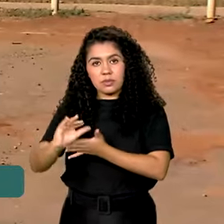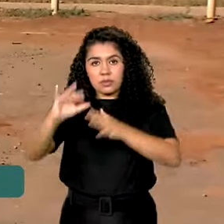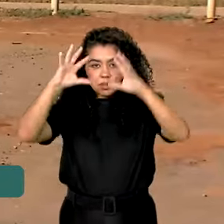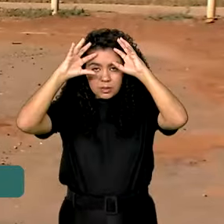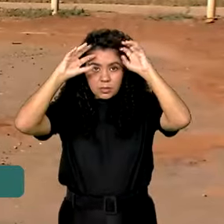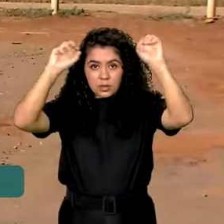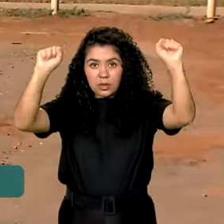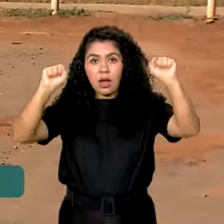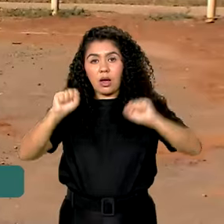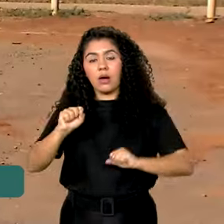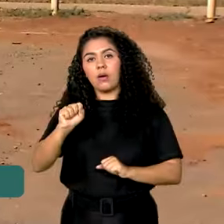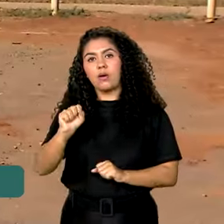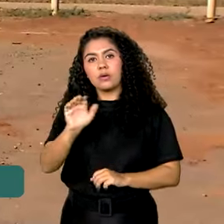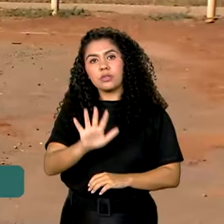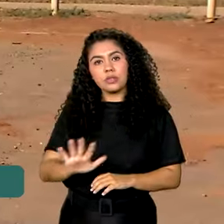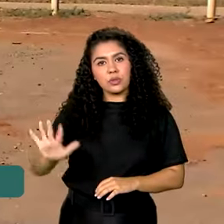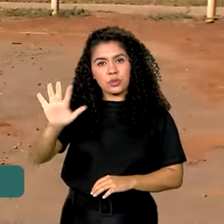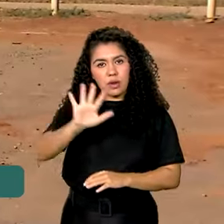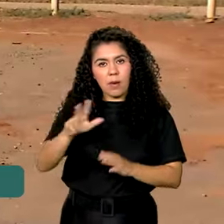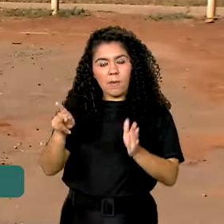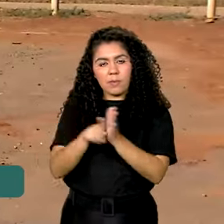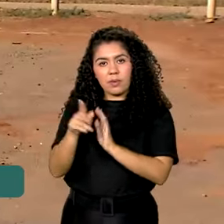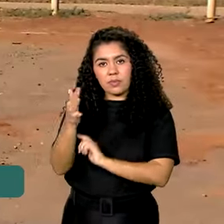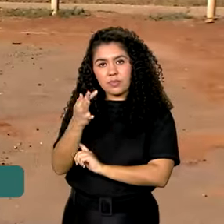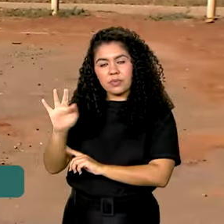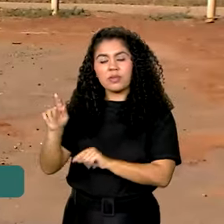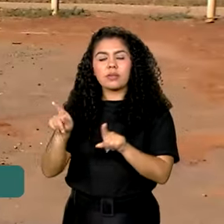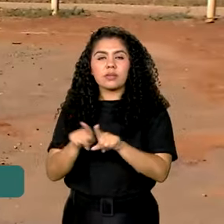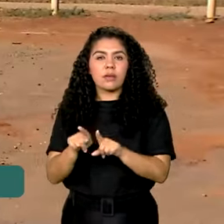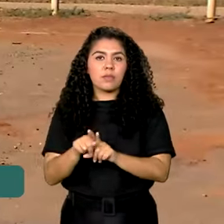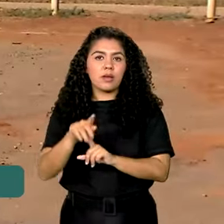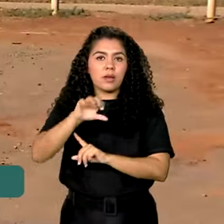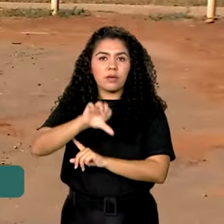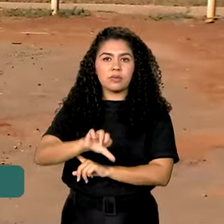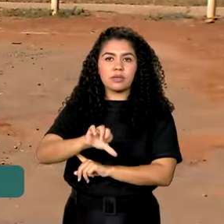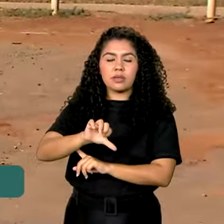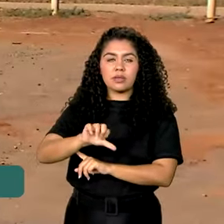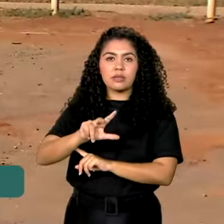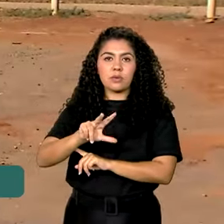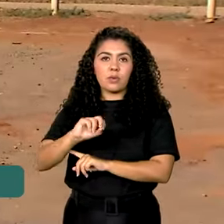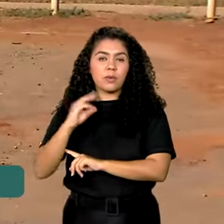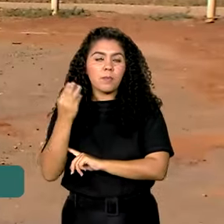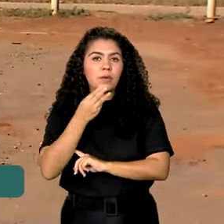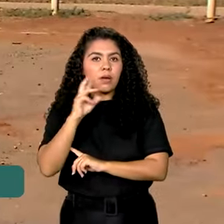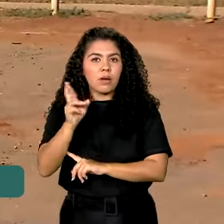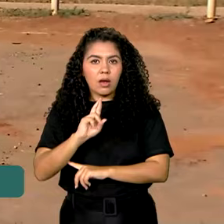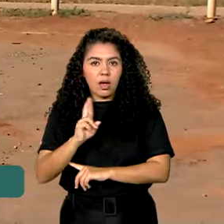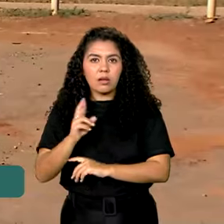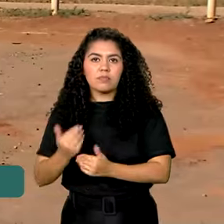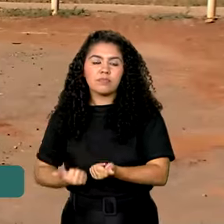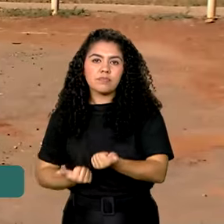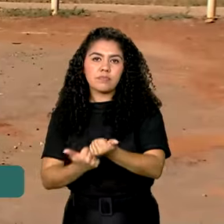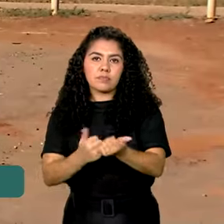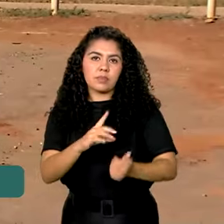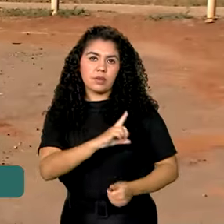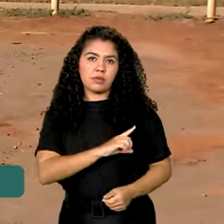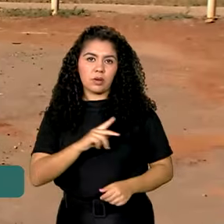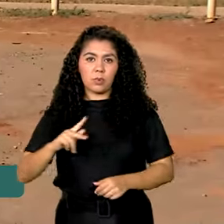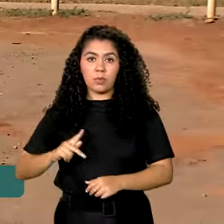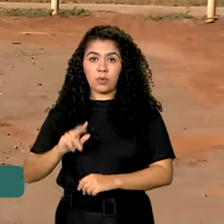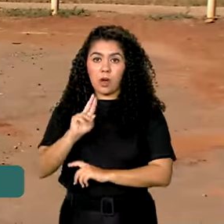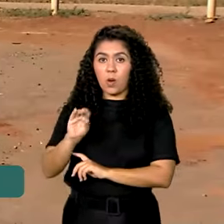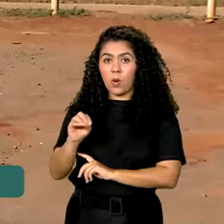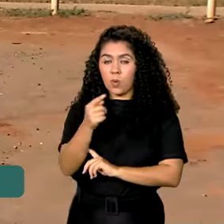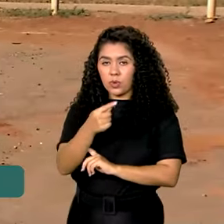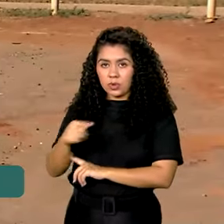Federal e 950 mil reais para fortalecer o trabalho da Defensoria Pública da União. Com a